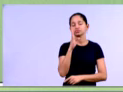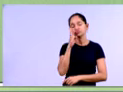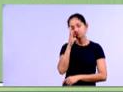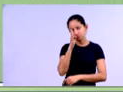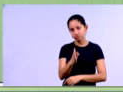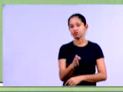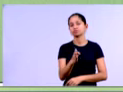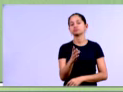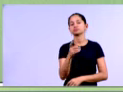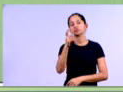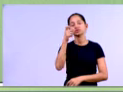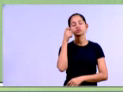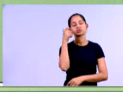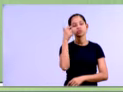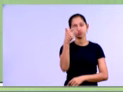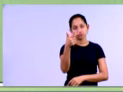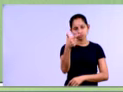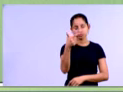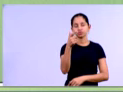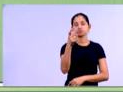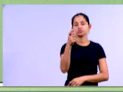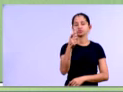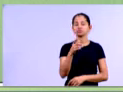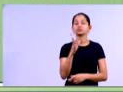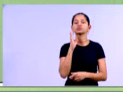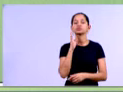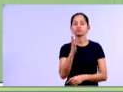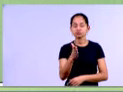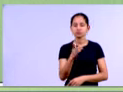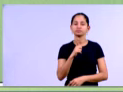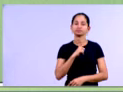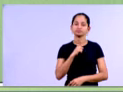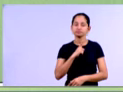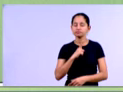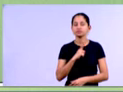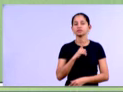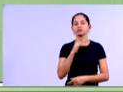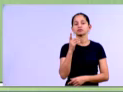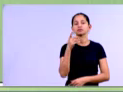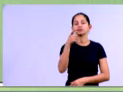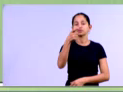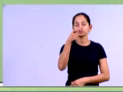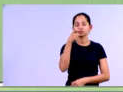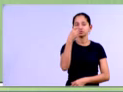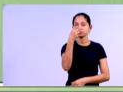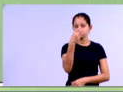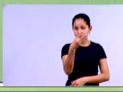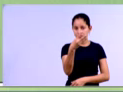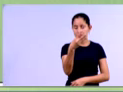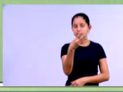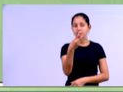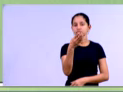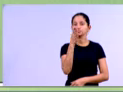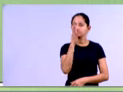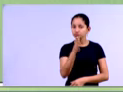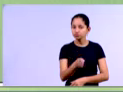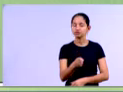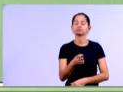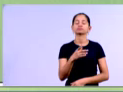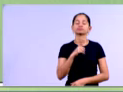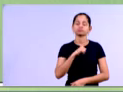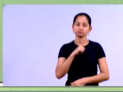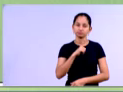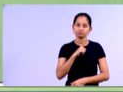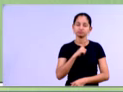encontramos no X2, o fator 3,55 vezes o X3, menos o